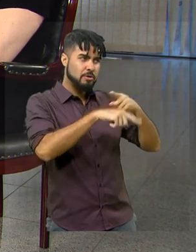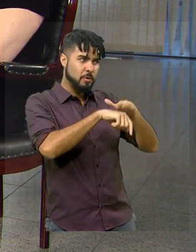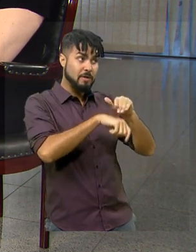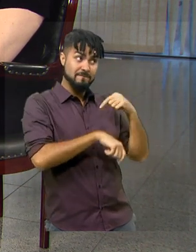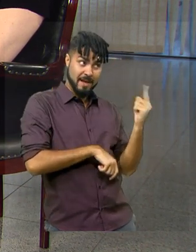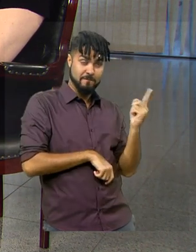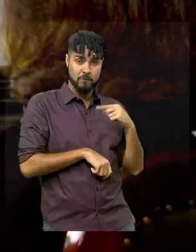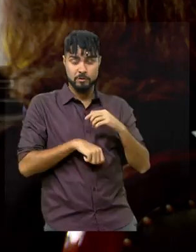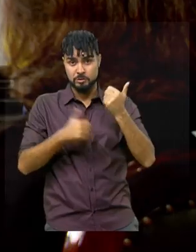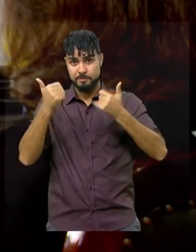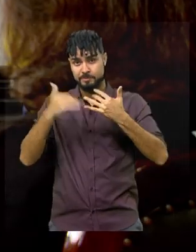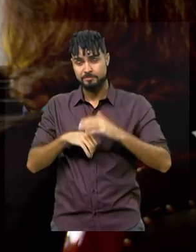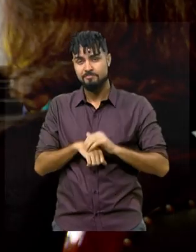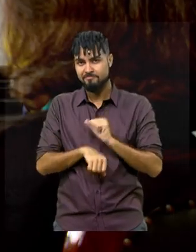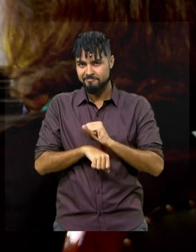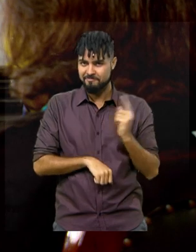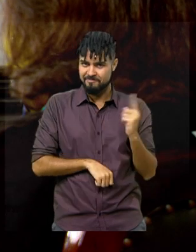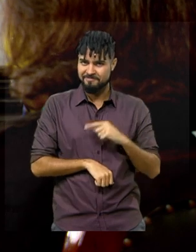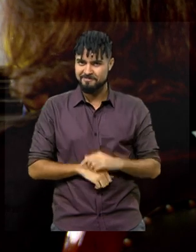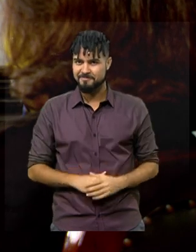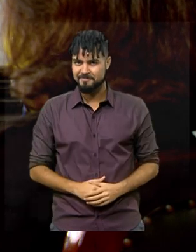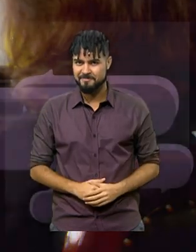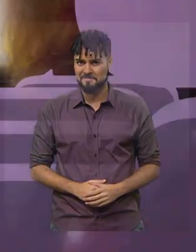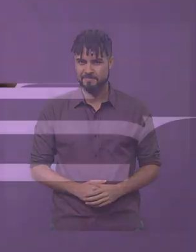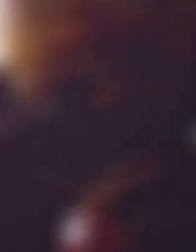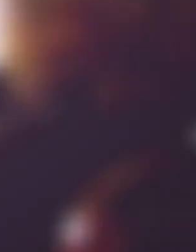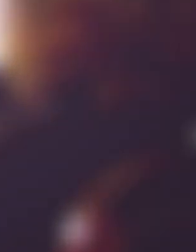próximo bloco, daqui a pouquinho, eu volto já.